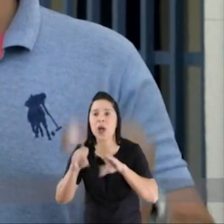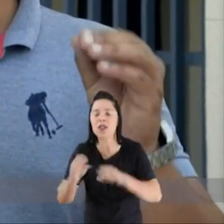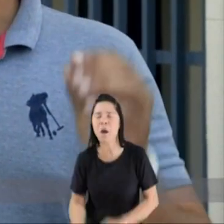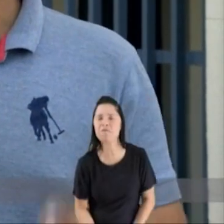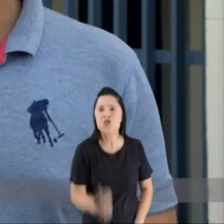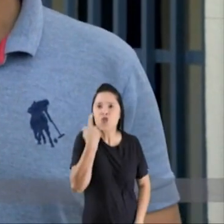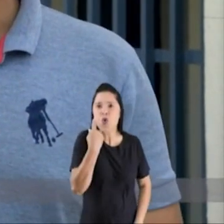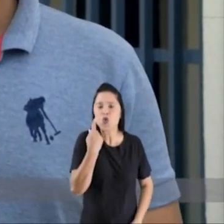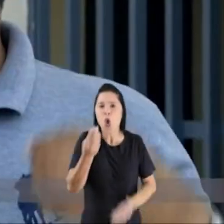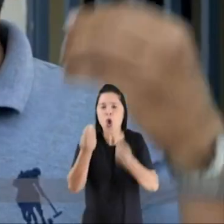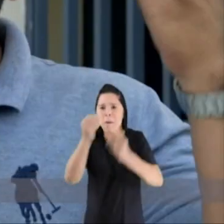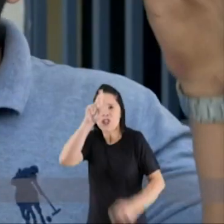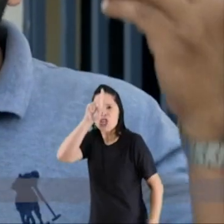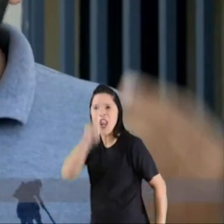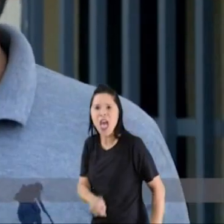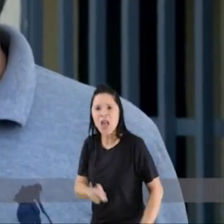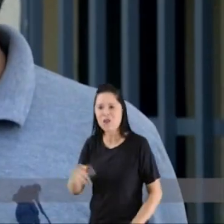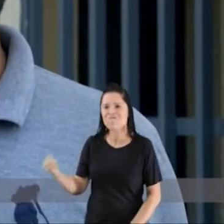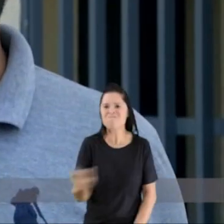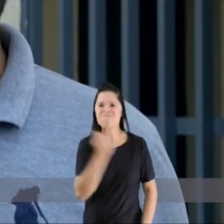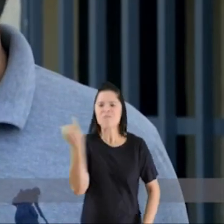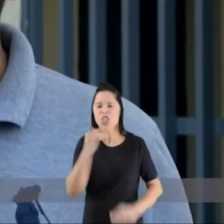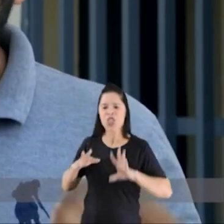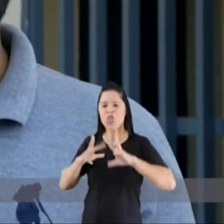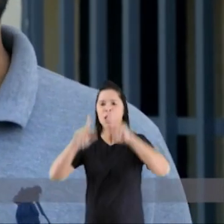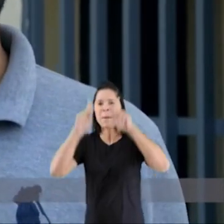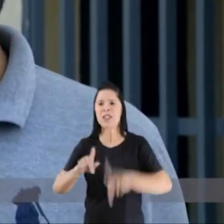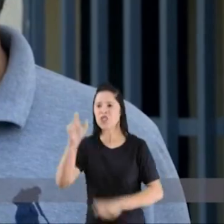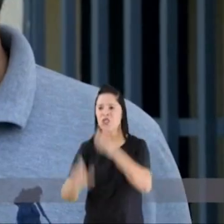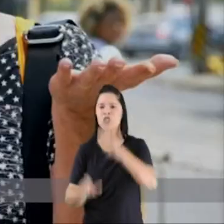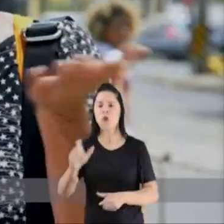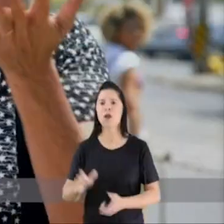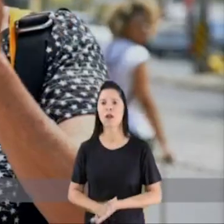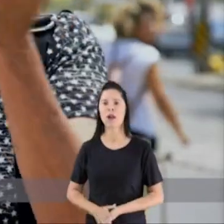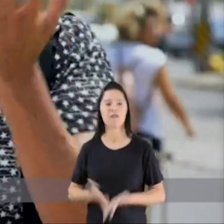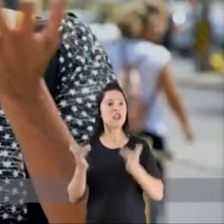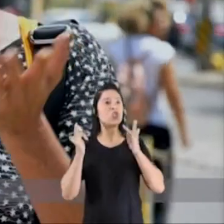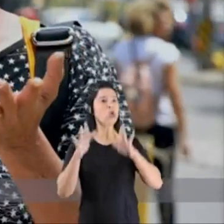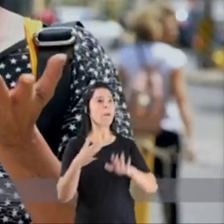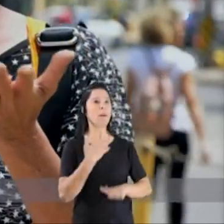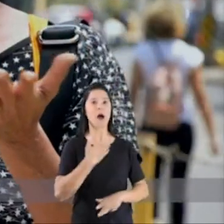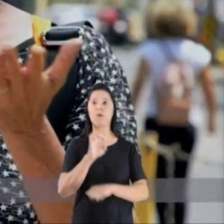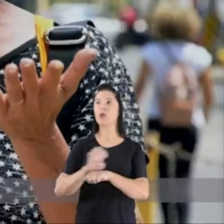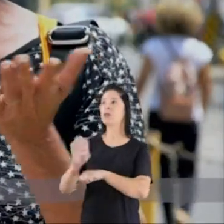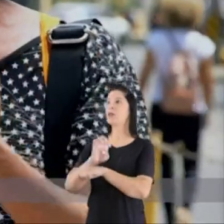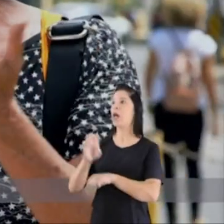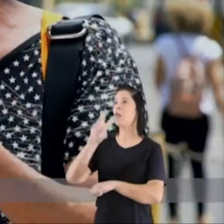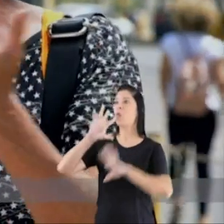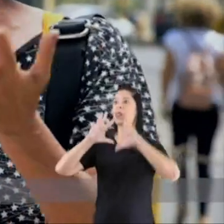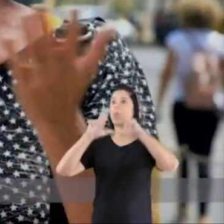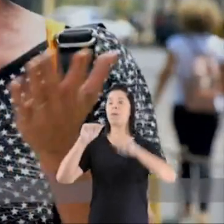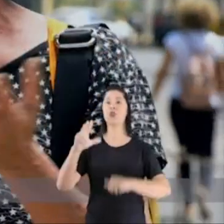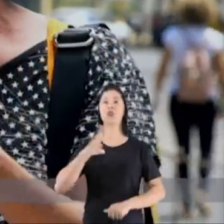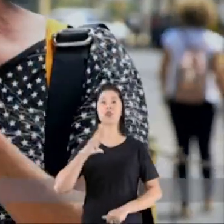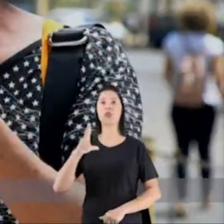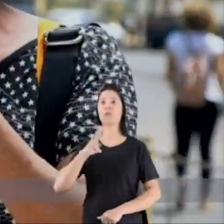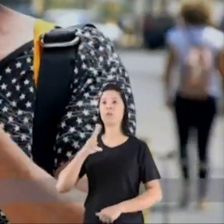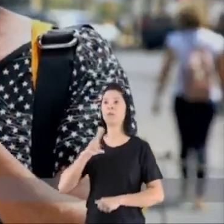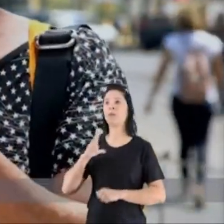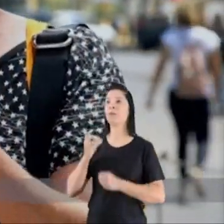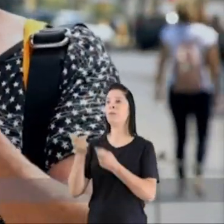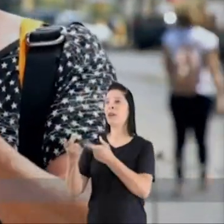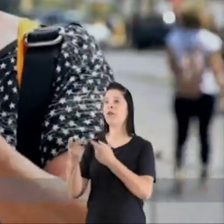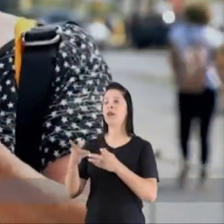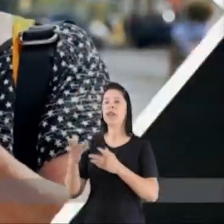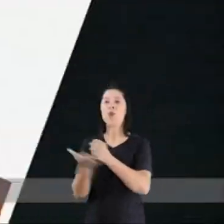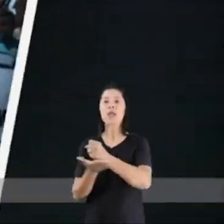educação é um absurdo, porque é um direito fundamental de todo cidadão. O que vai sobrar para o Estado fazer depois de privatizar o que